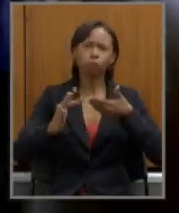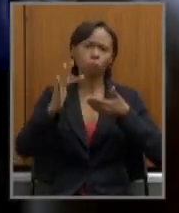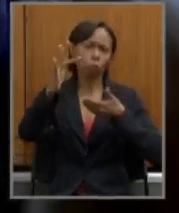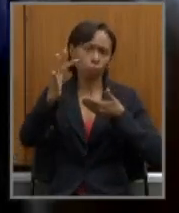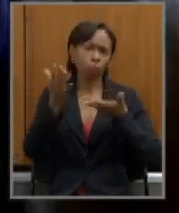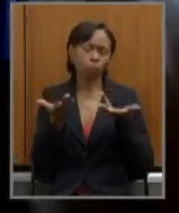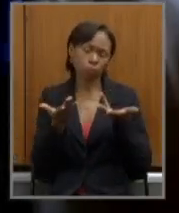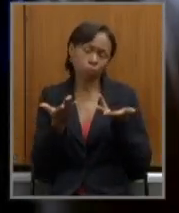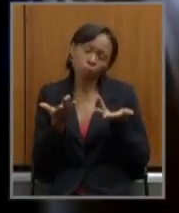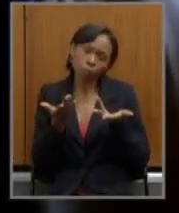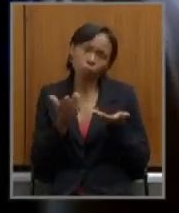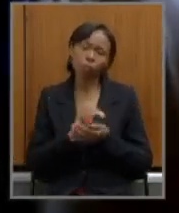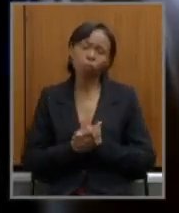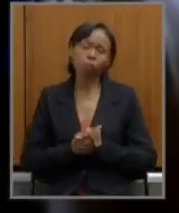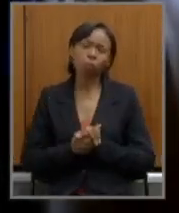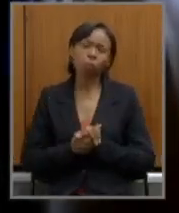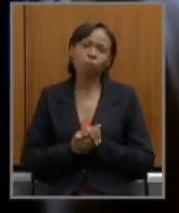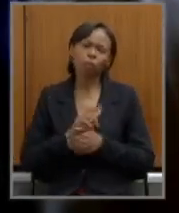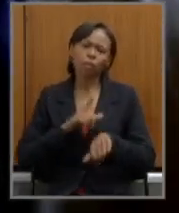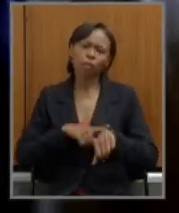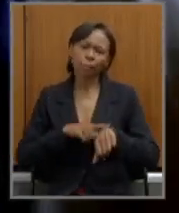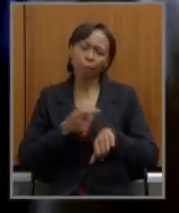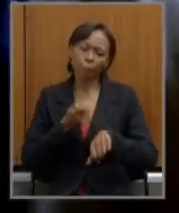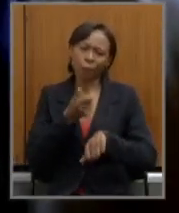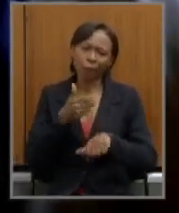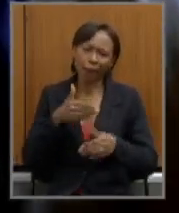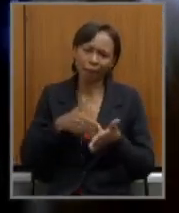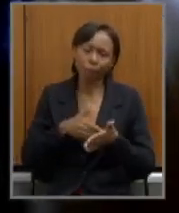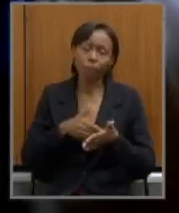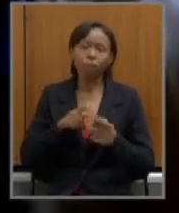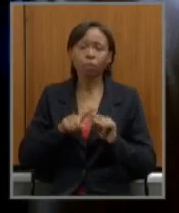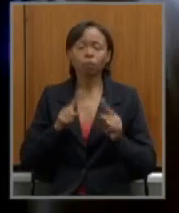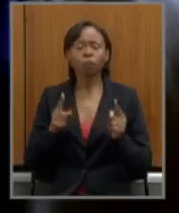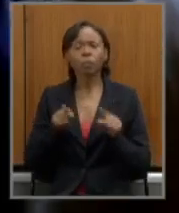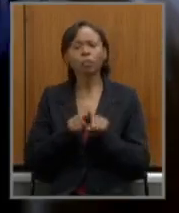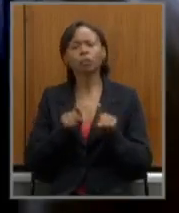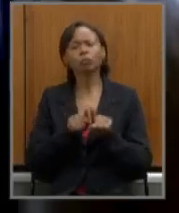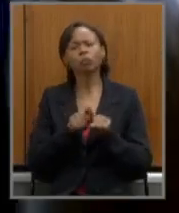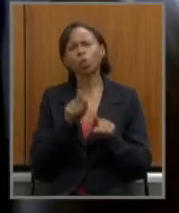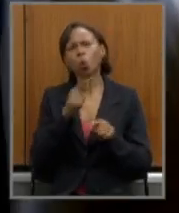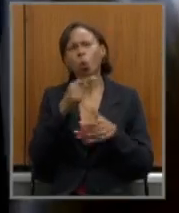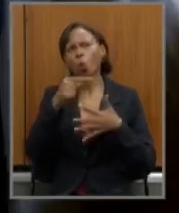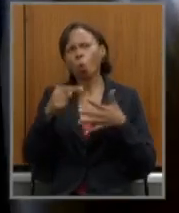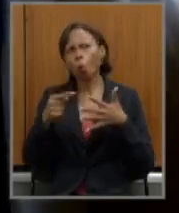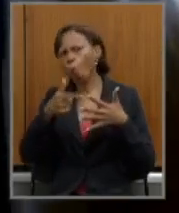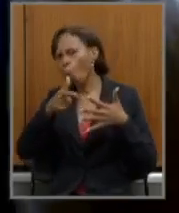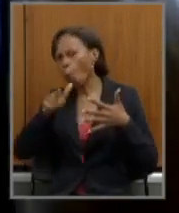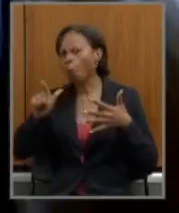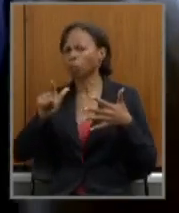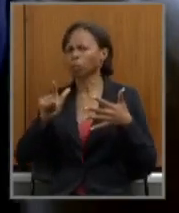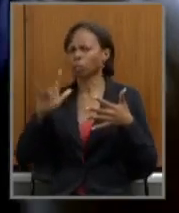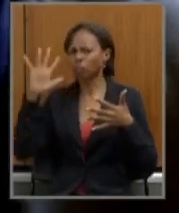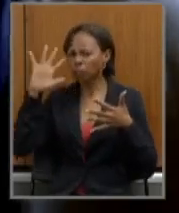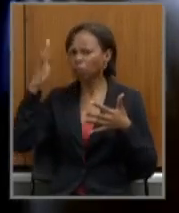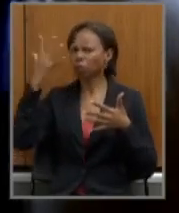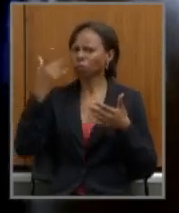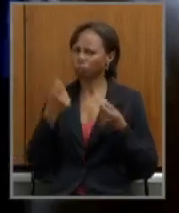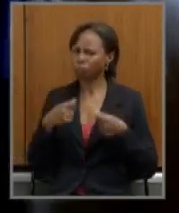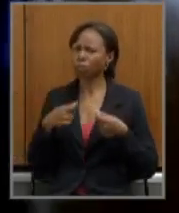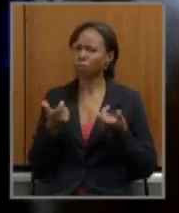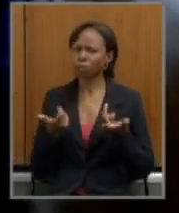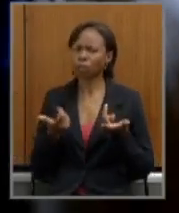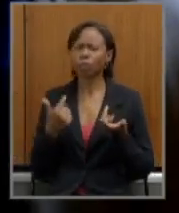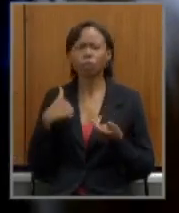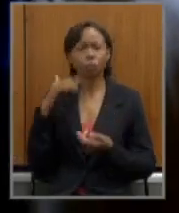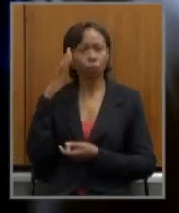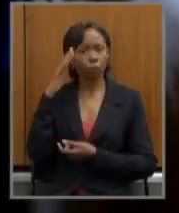só para o tempo estar esgotando mas também deveria vir junto com outras medidas acho que é